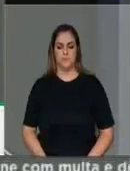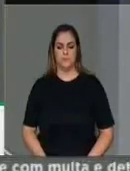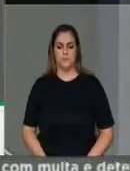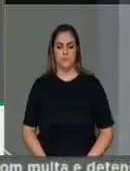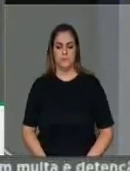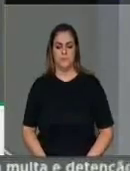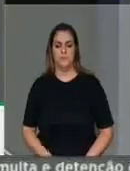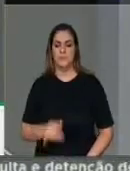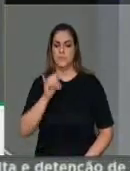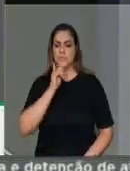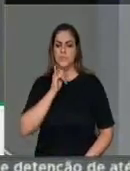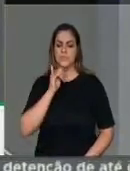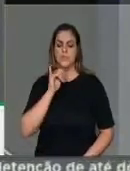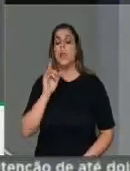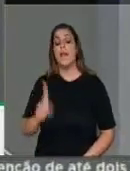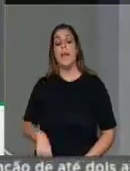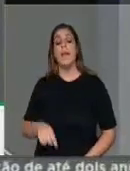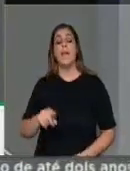Distritão,